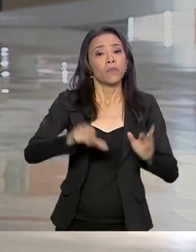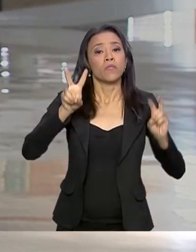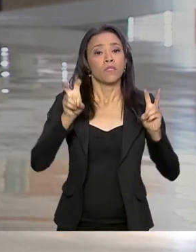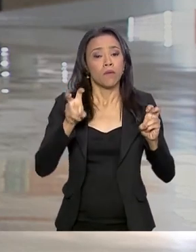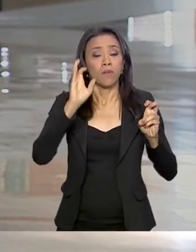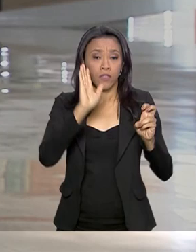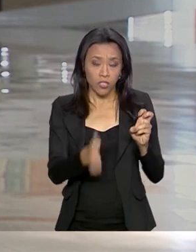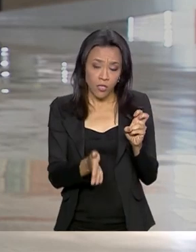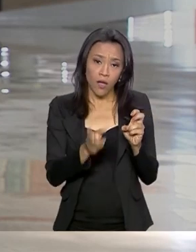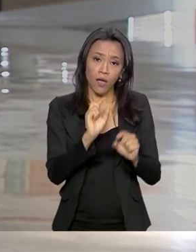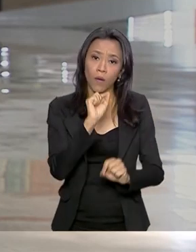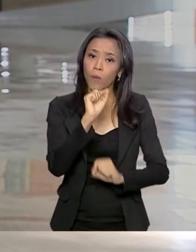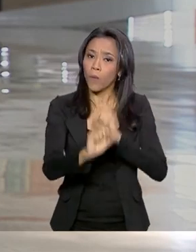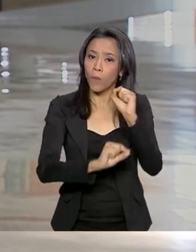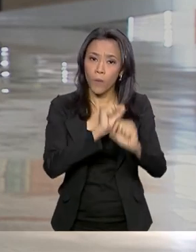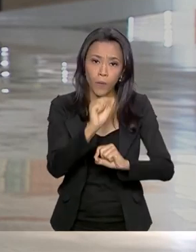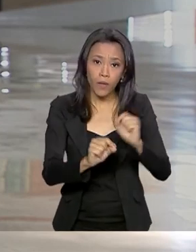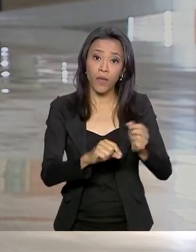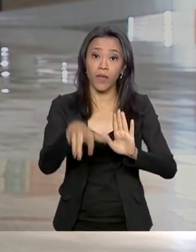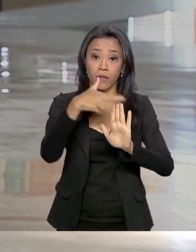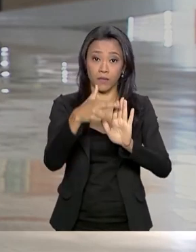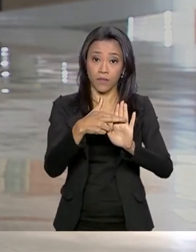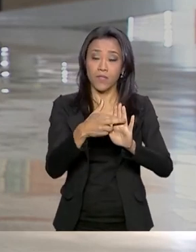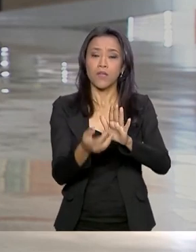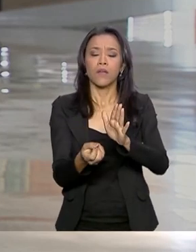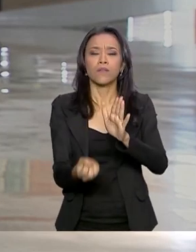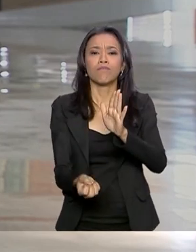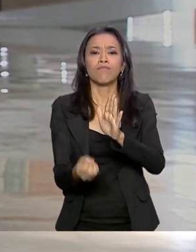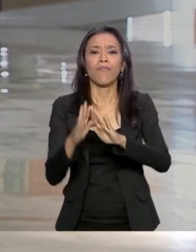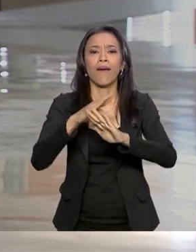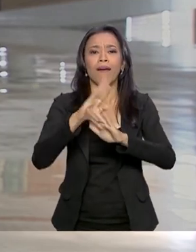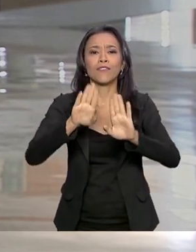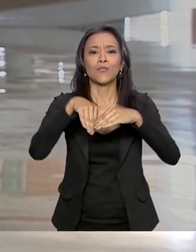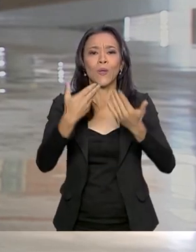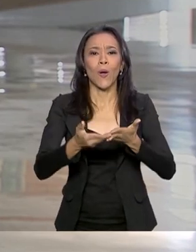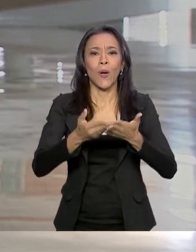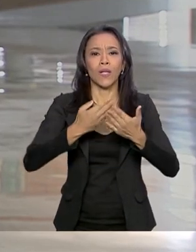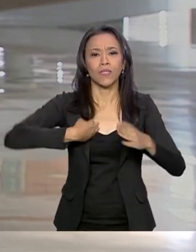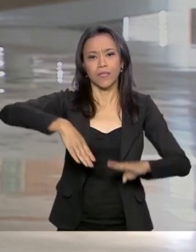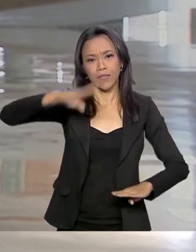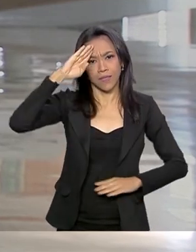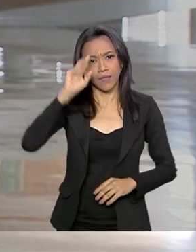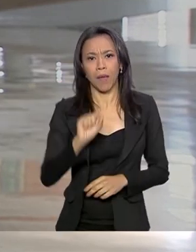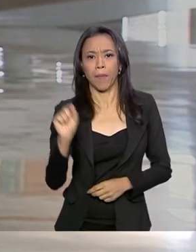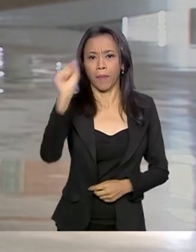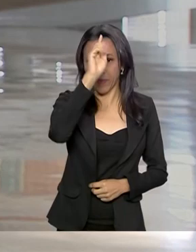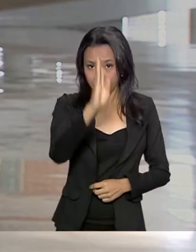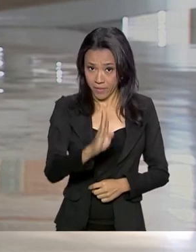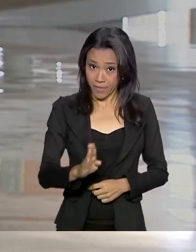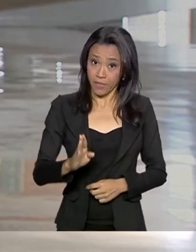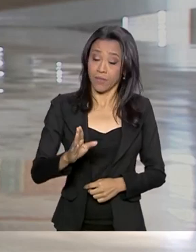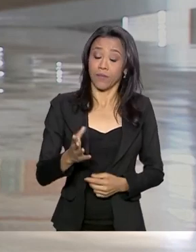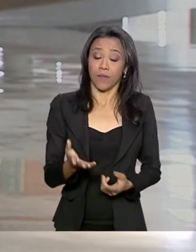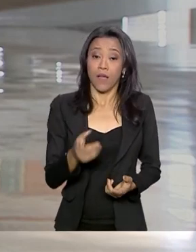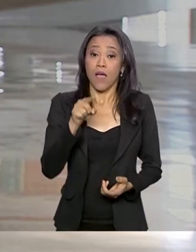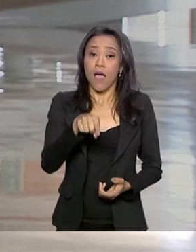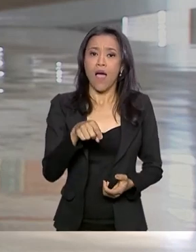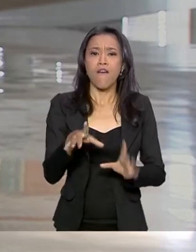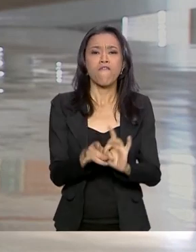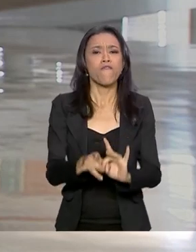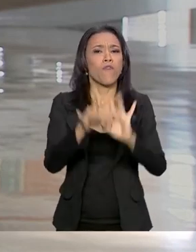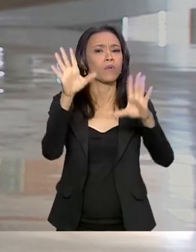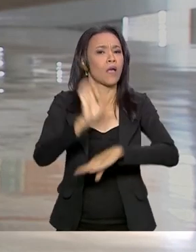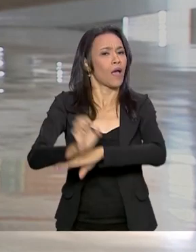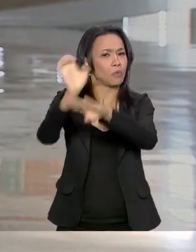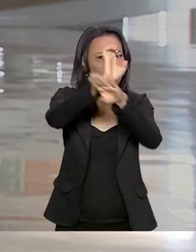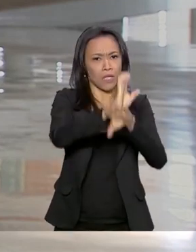regulamentada a implementação de escolas cívico-militares no país. A adesão de estados e municípios é voluntária.